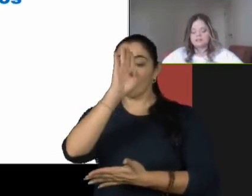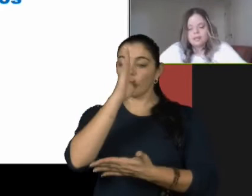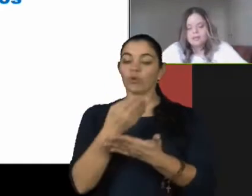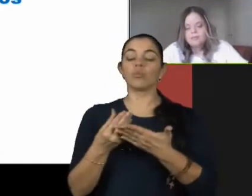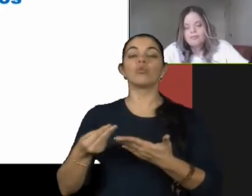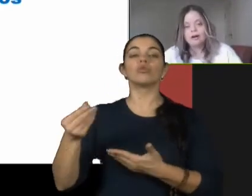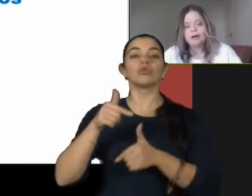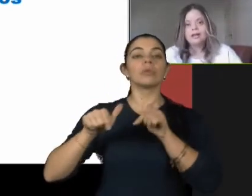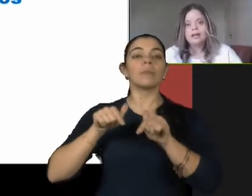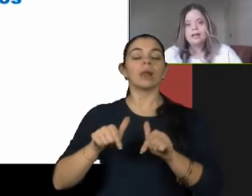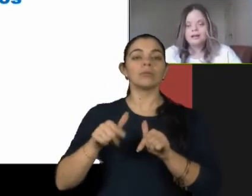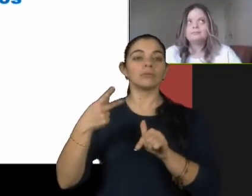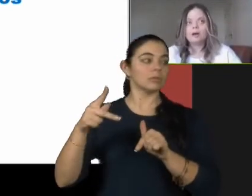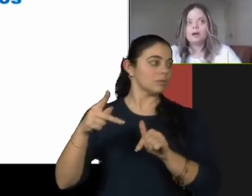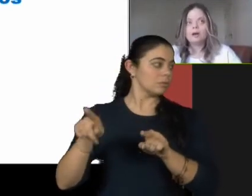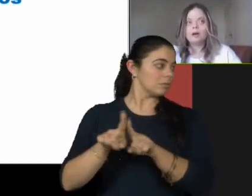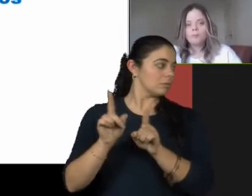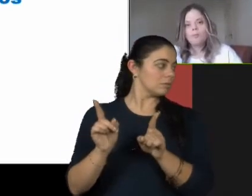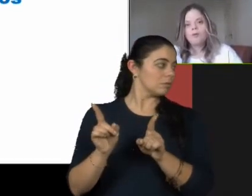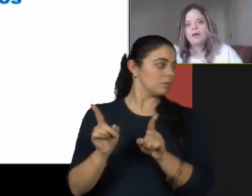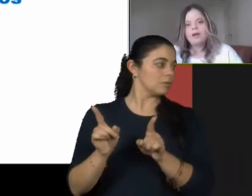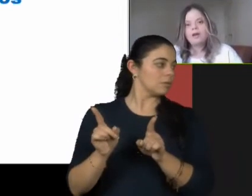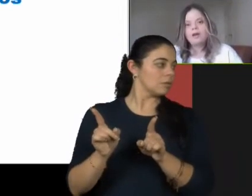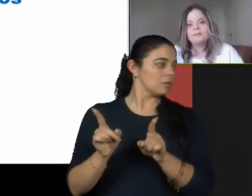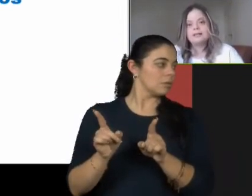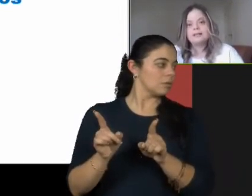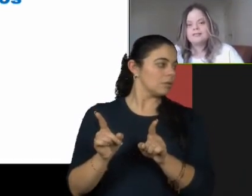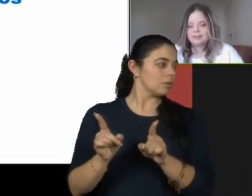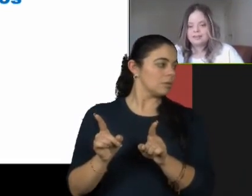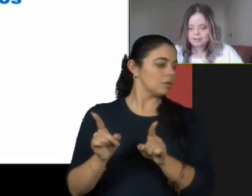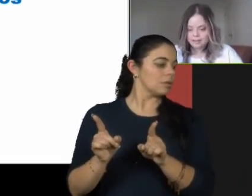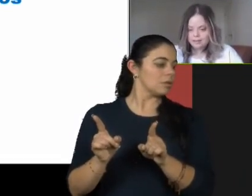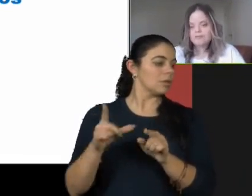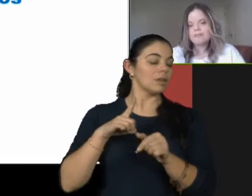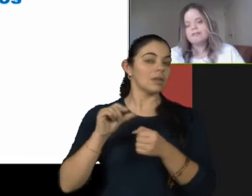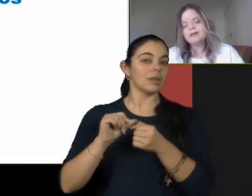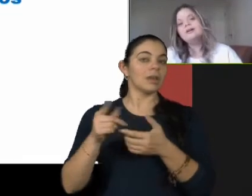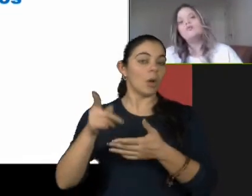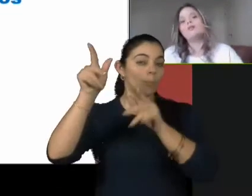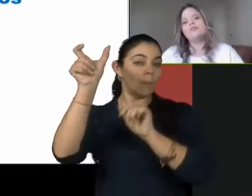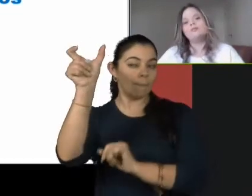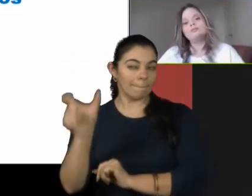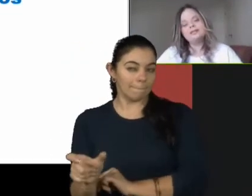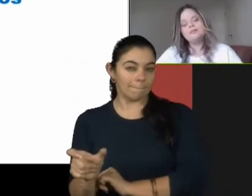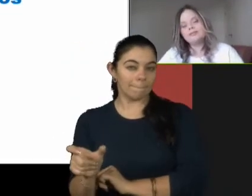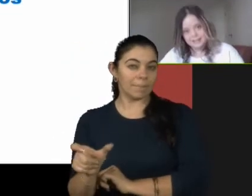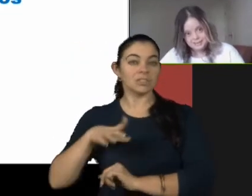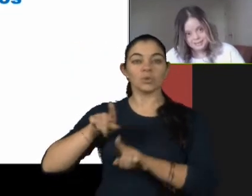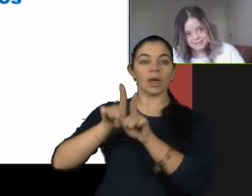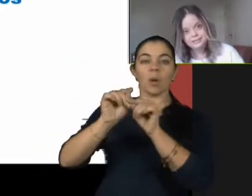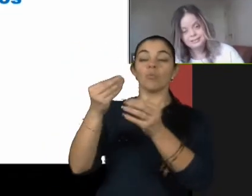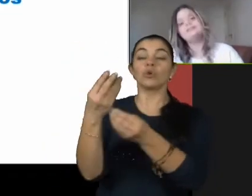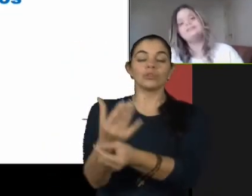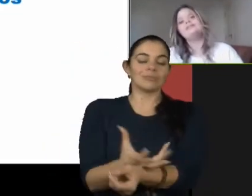Essa pessoa... O que você pode descrever essa pessoa? Isso é muito emocionada.